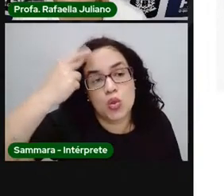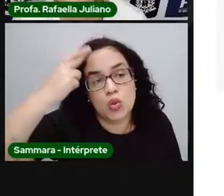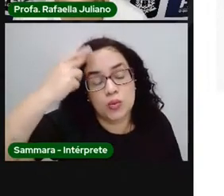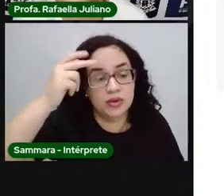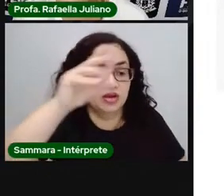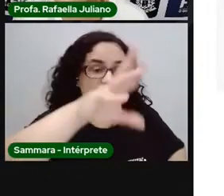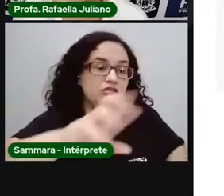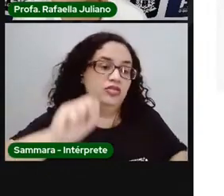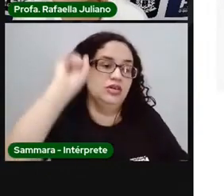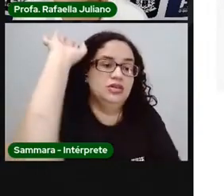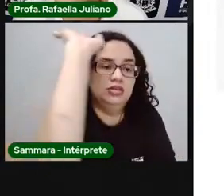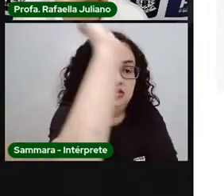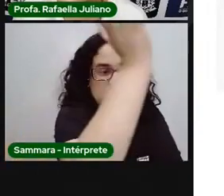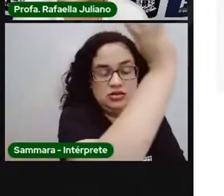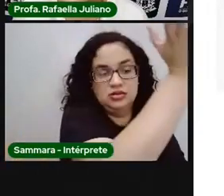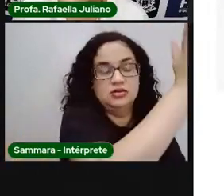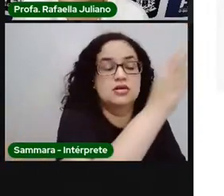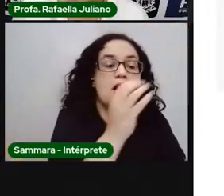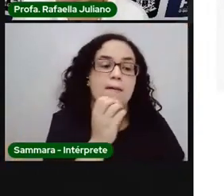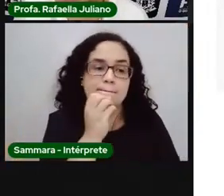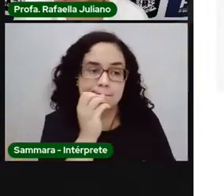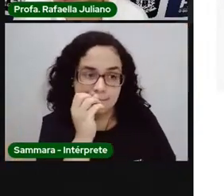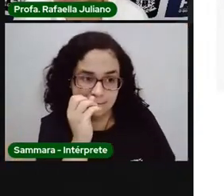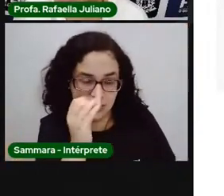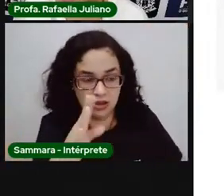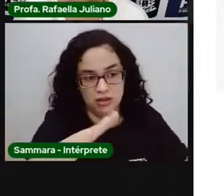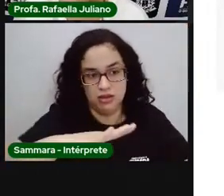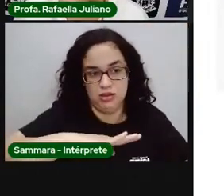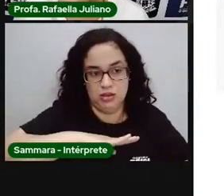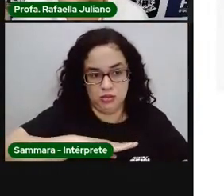natureza e que só vai fazer bem para o nosso organismo.